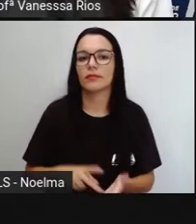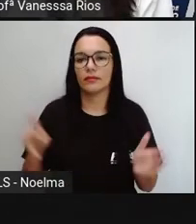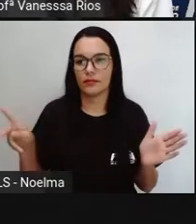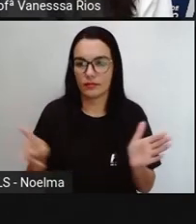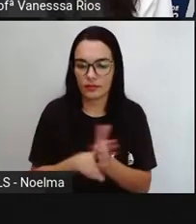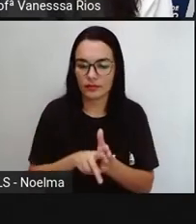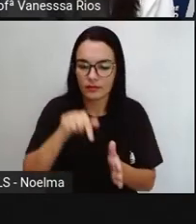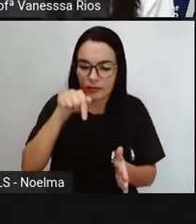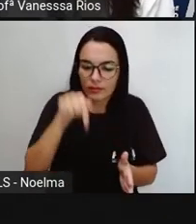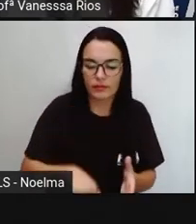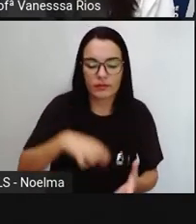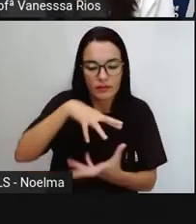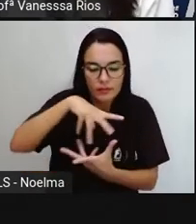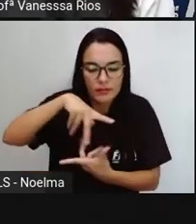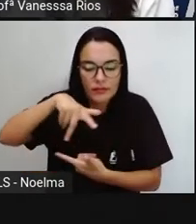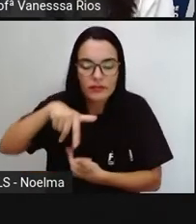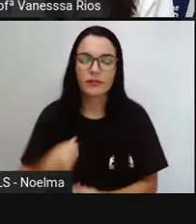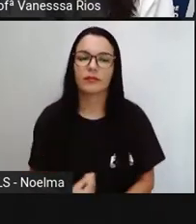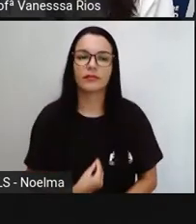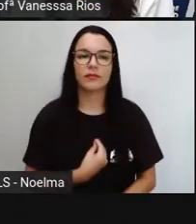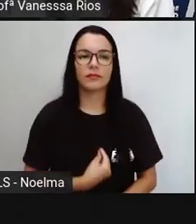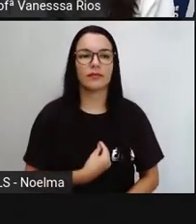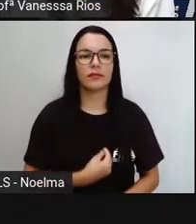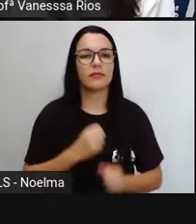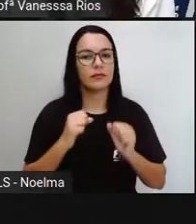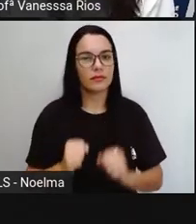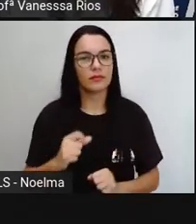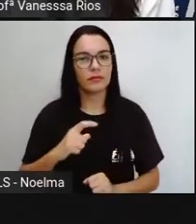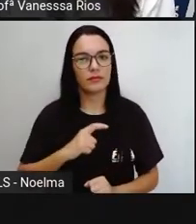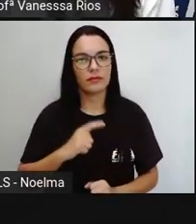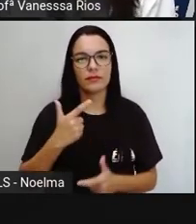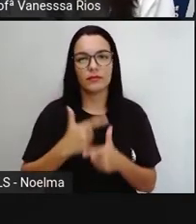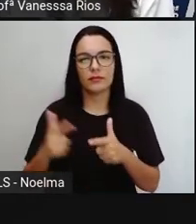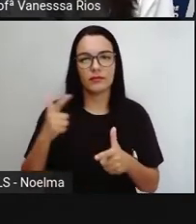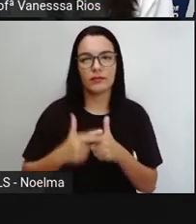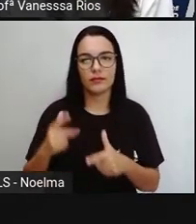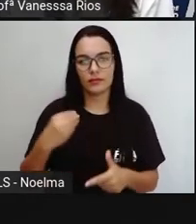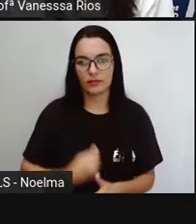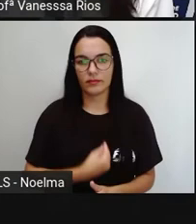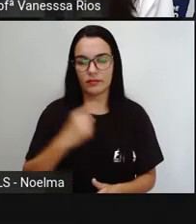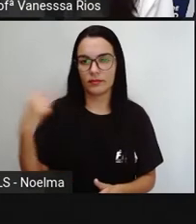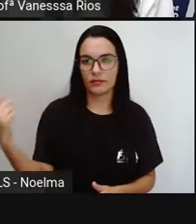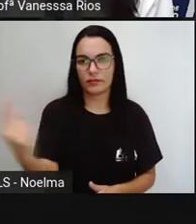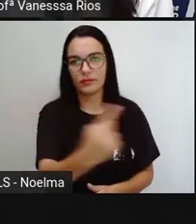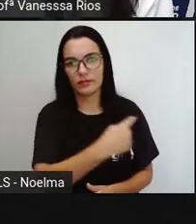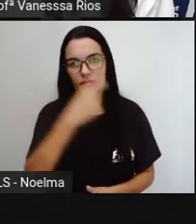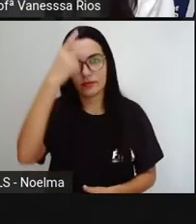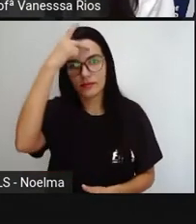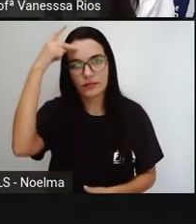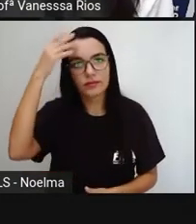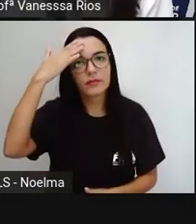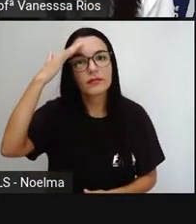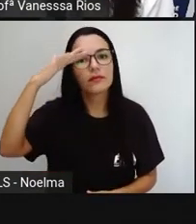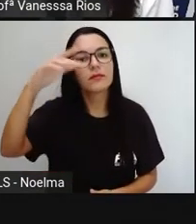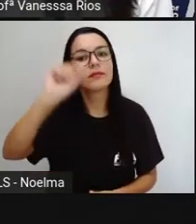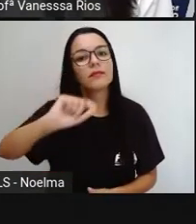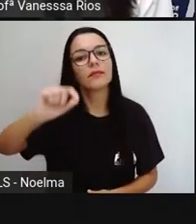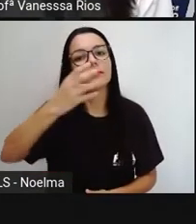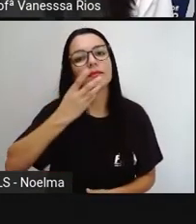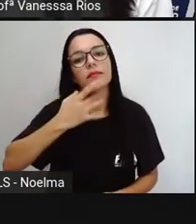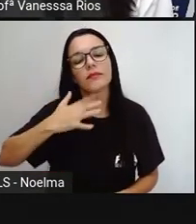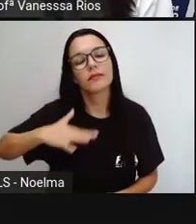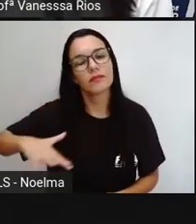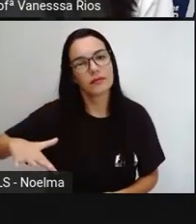mundo real e podem trazer muitos males aí para a vida das pessoas, principalmente para a vida